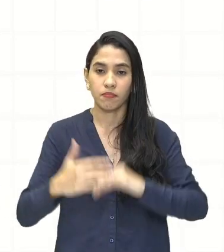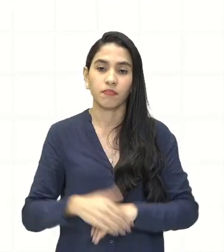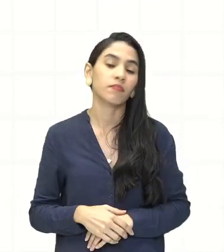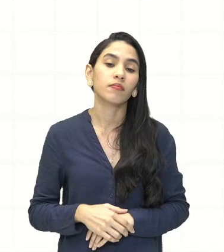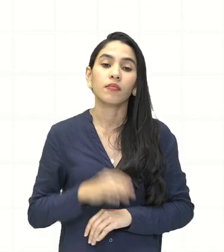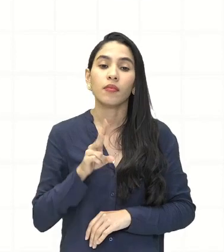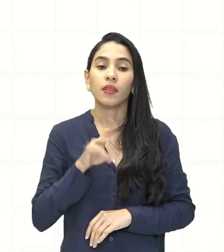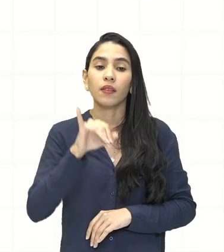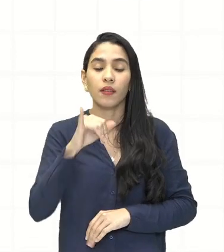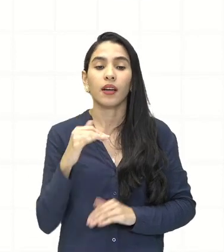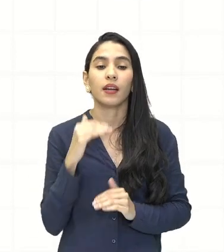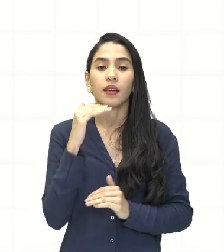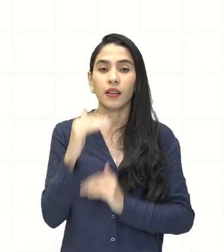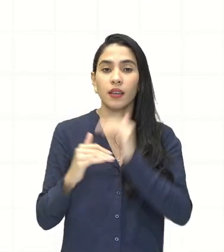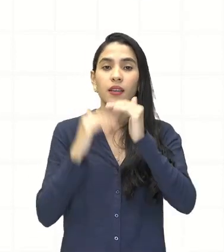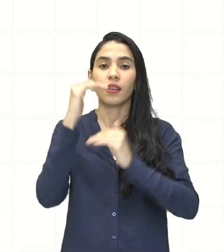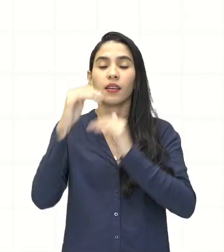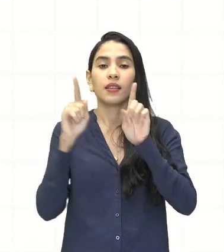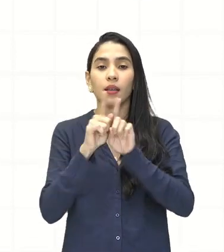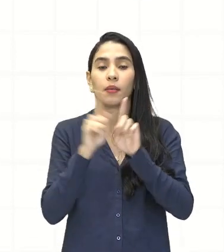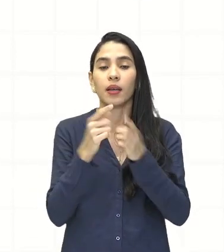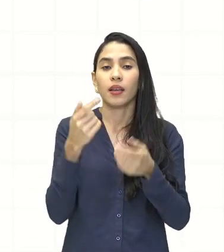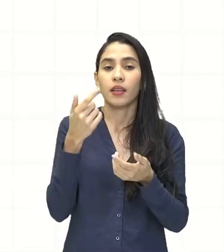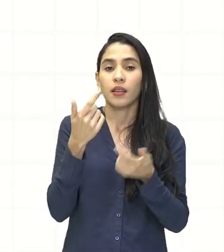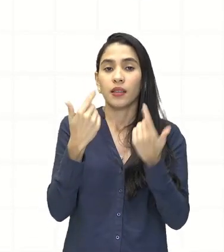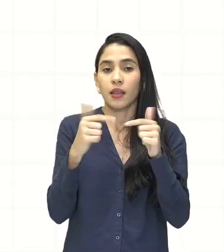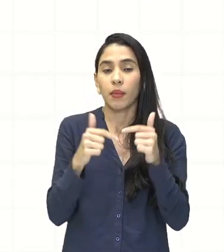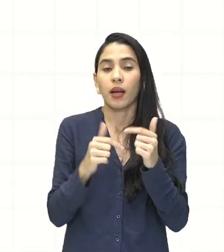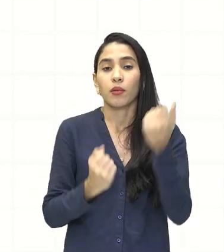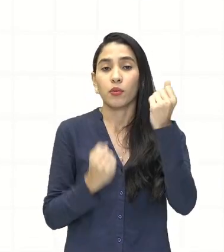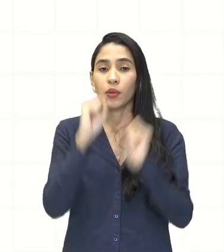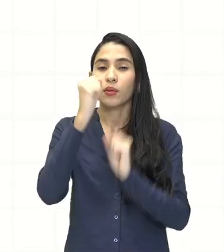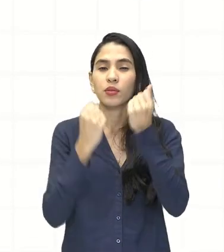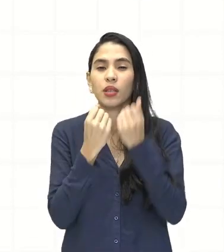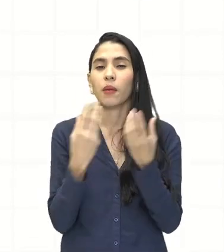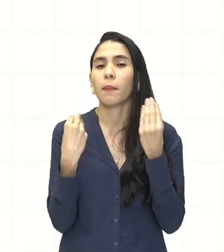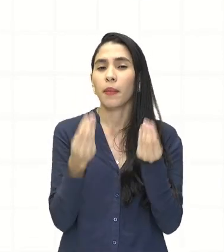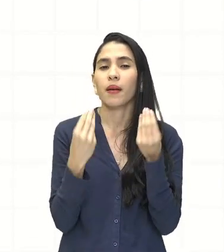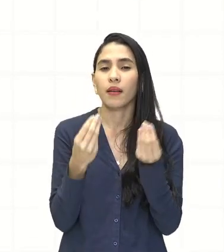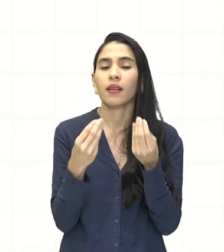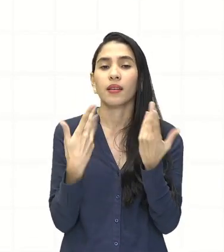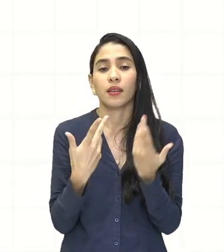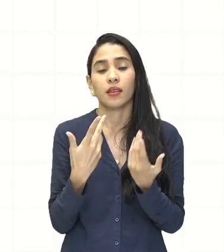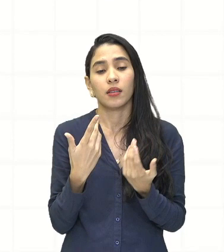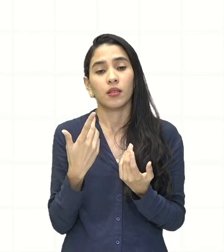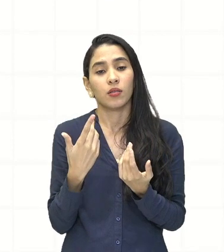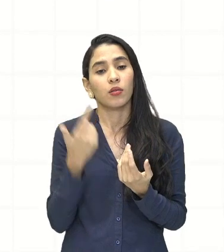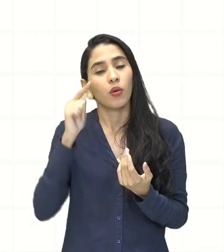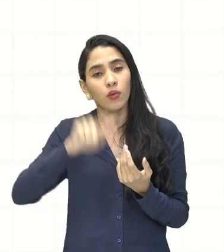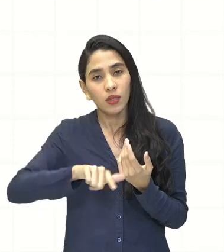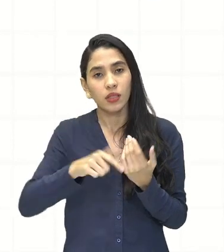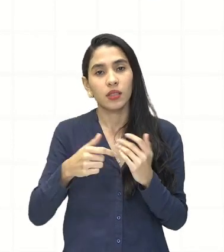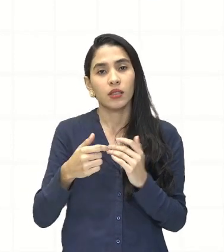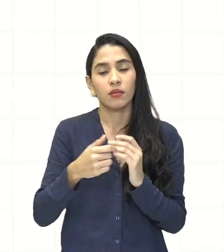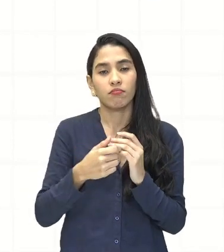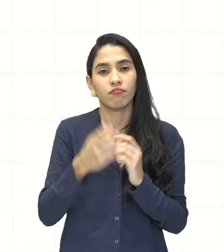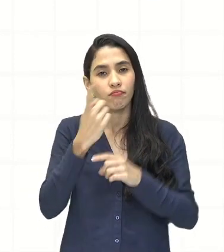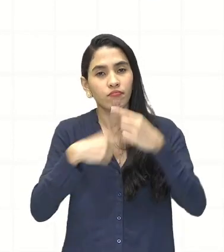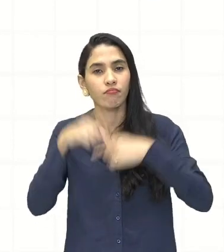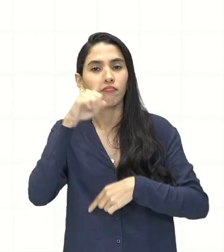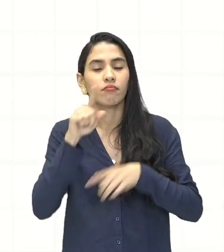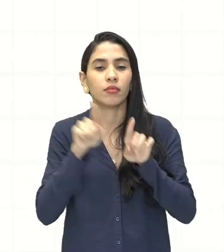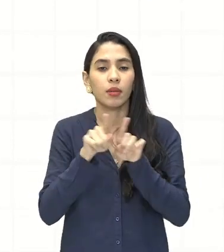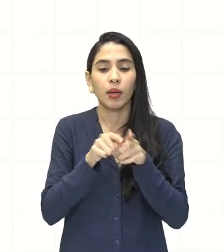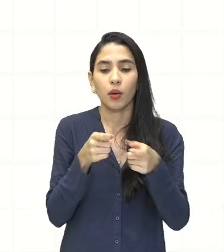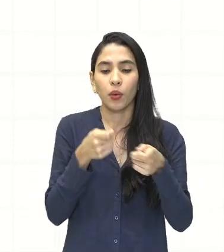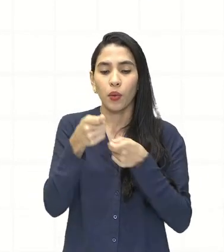vai desenvolver as atividades industriais. Para quê? Para eles poderem modernizar e mecanizar também